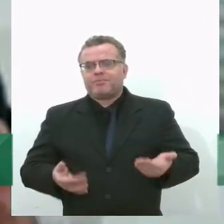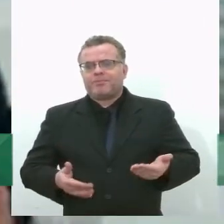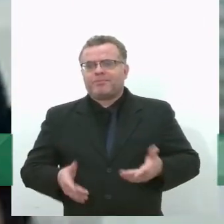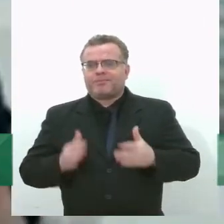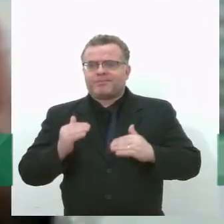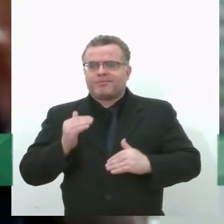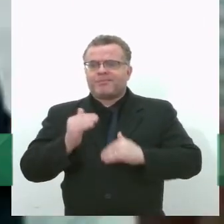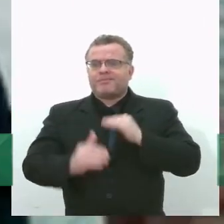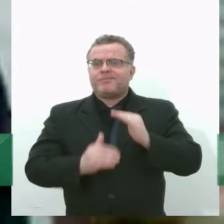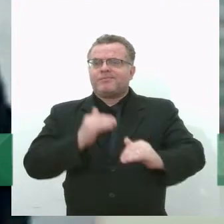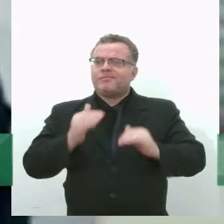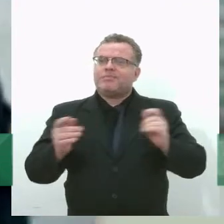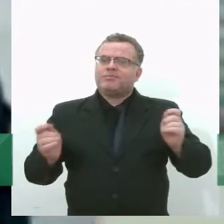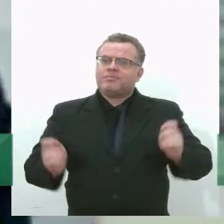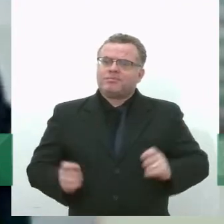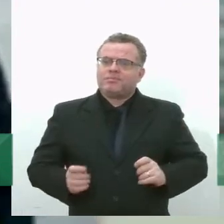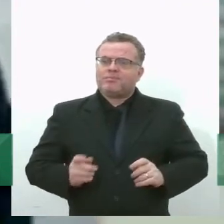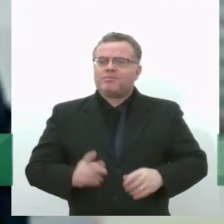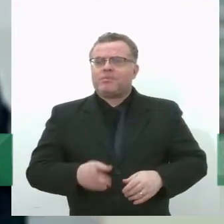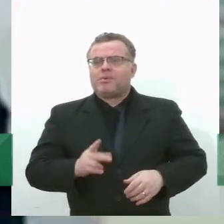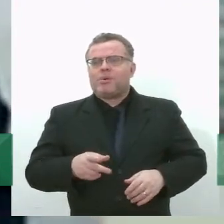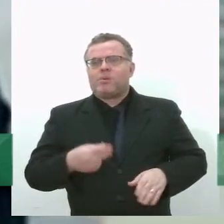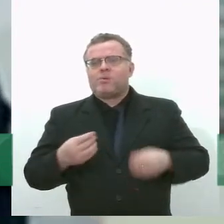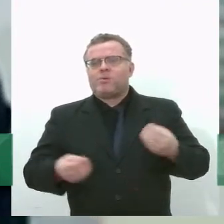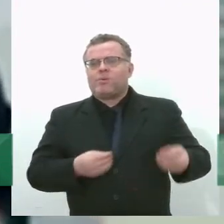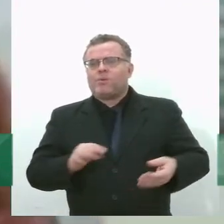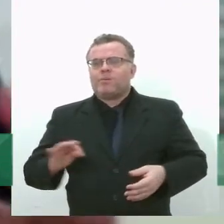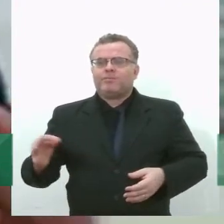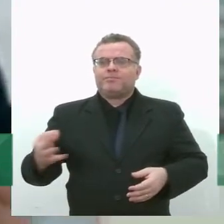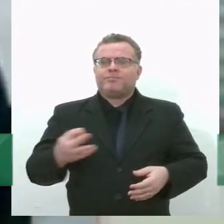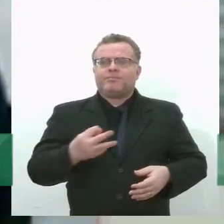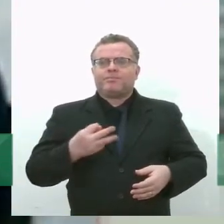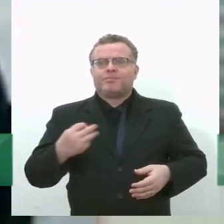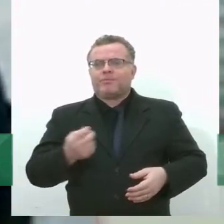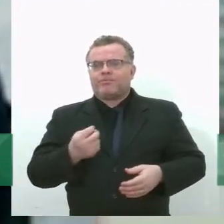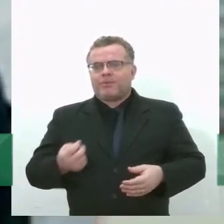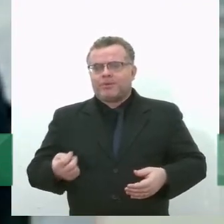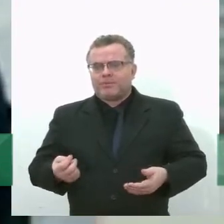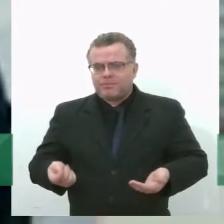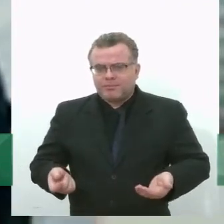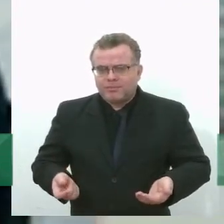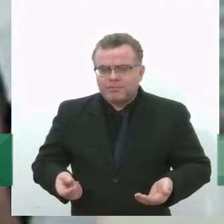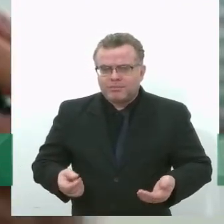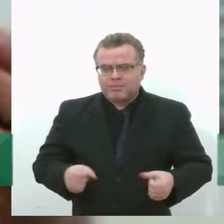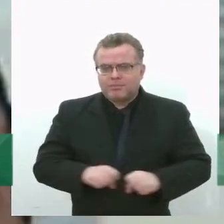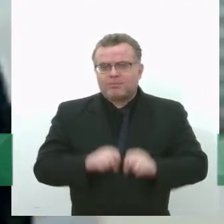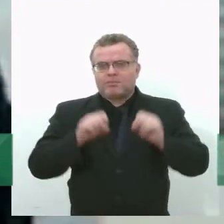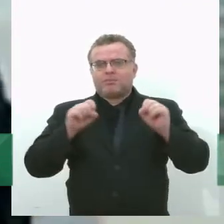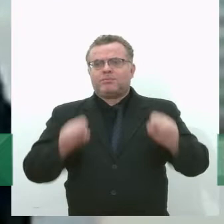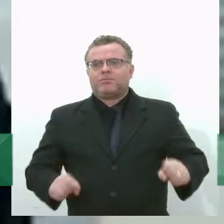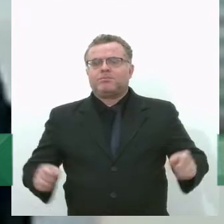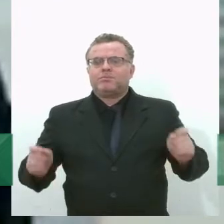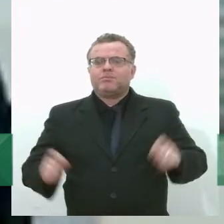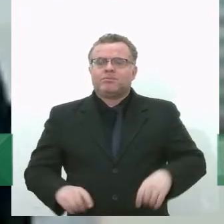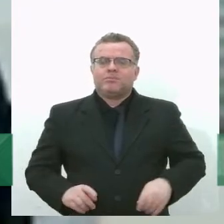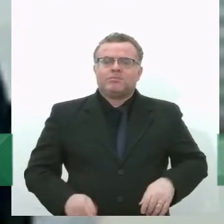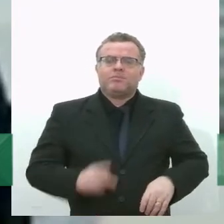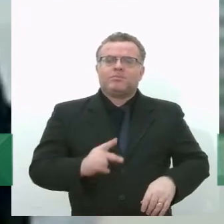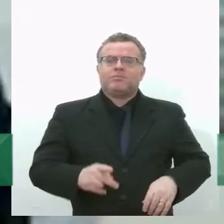vai colocando resíduo, coloca todo o sistema de drenagem do churume, que é aquela parte líquida do